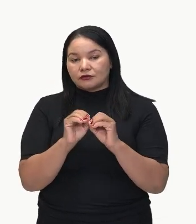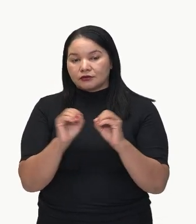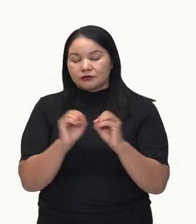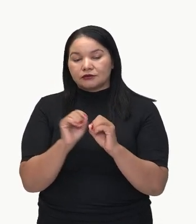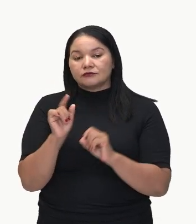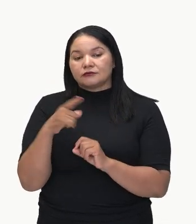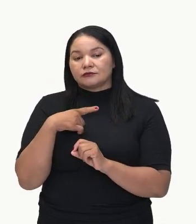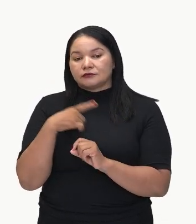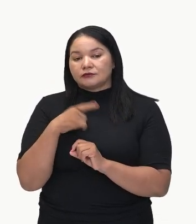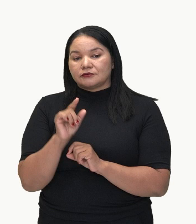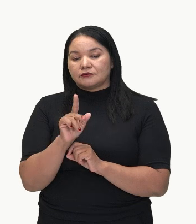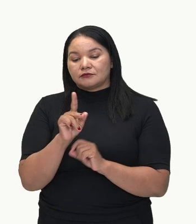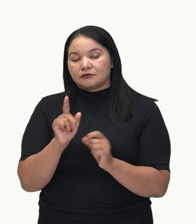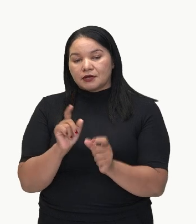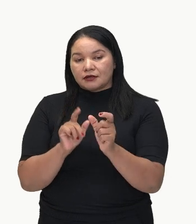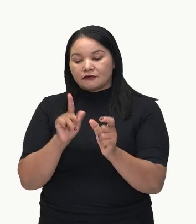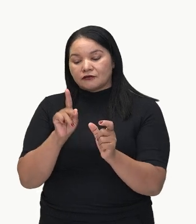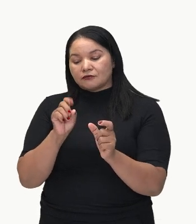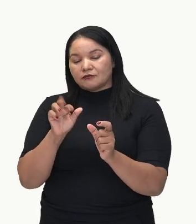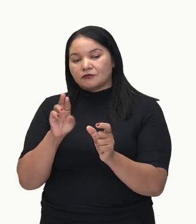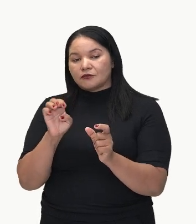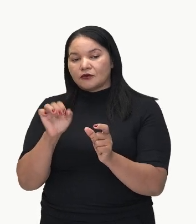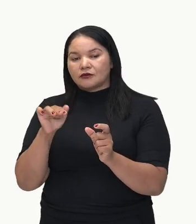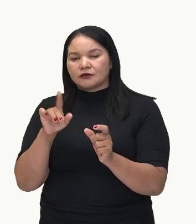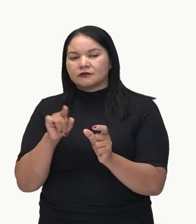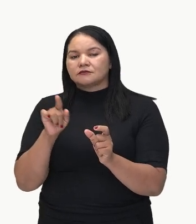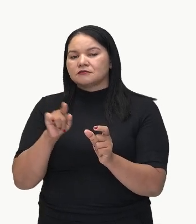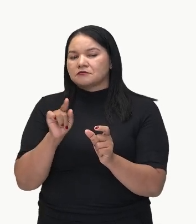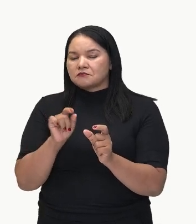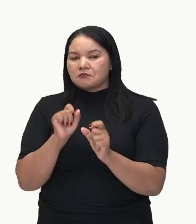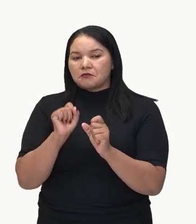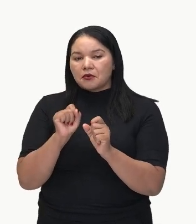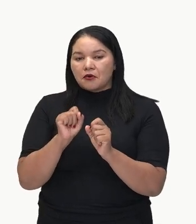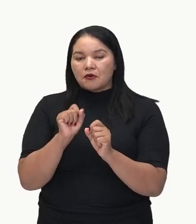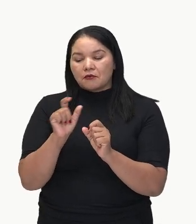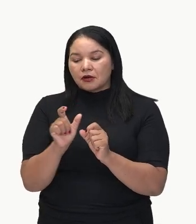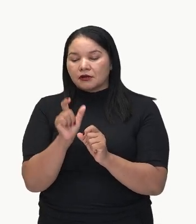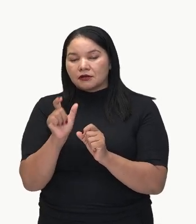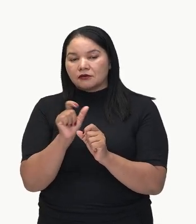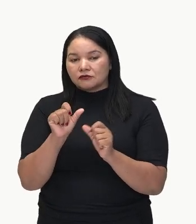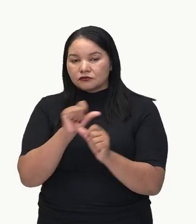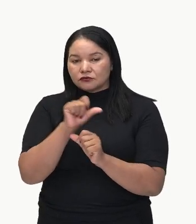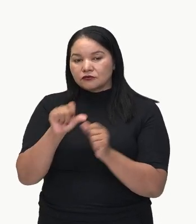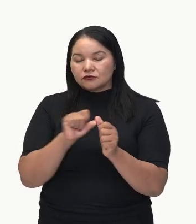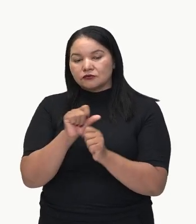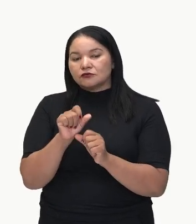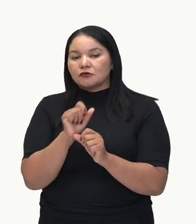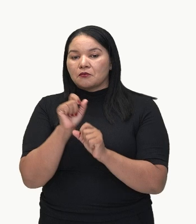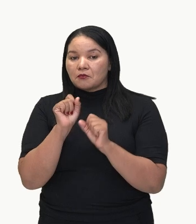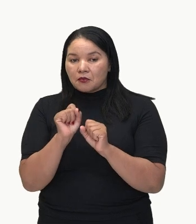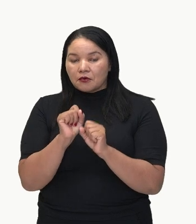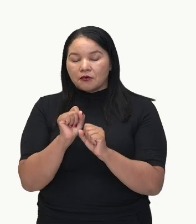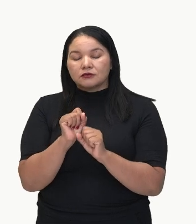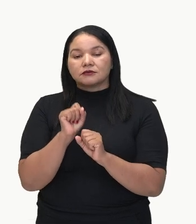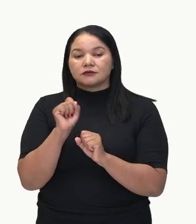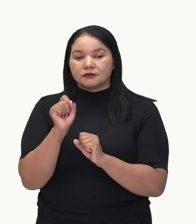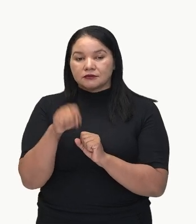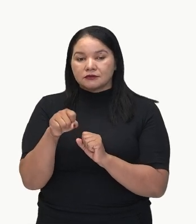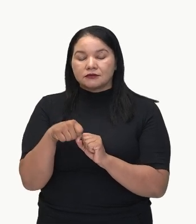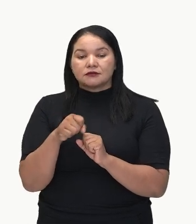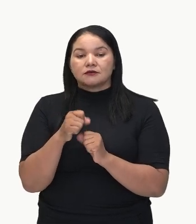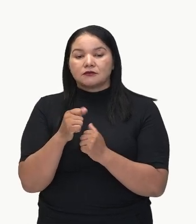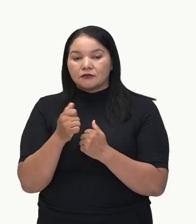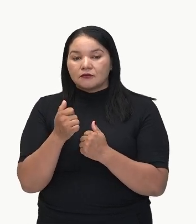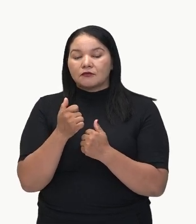Porém, contudo, mas... Professor, eu posso substituir por qualquer uma dessas aí? Vai manter a mesma ideia,